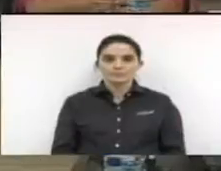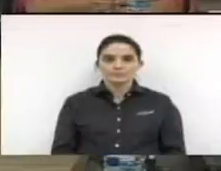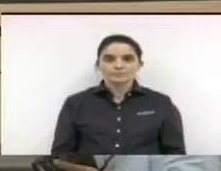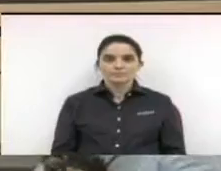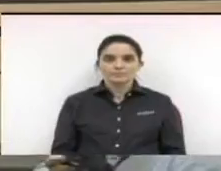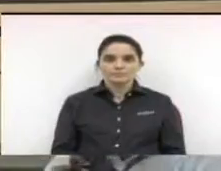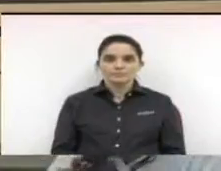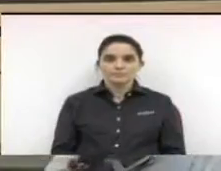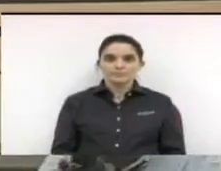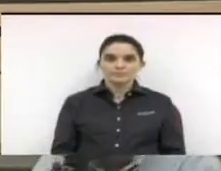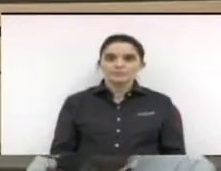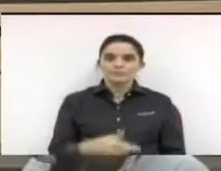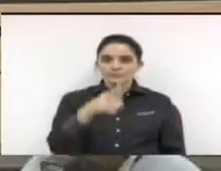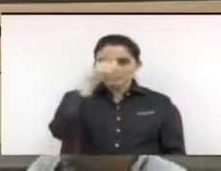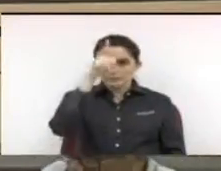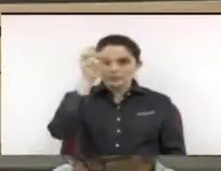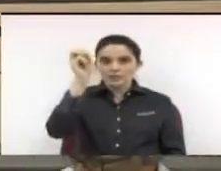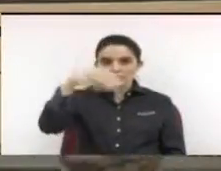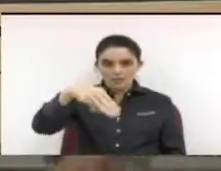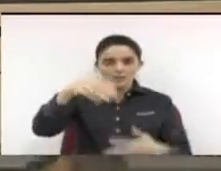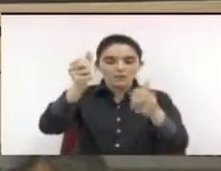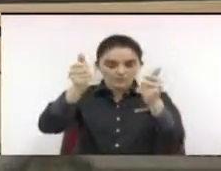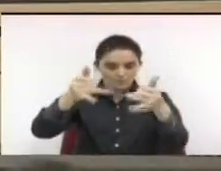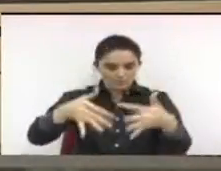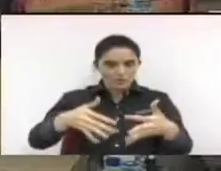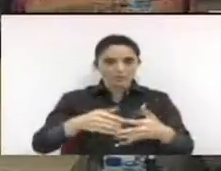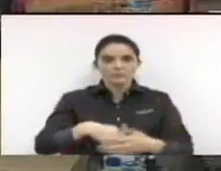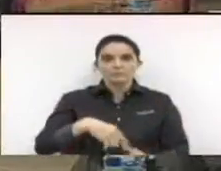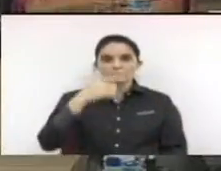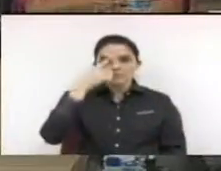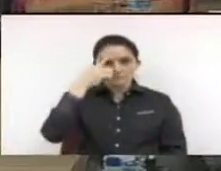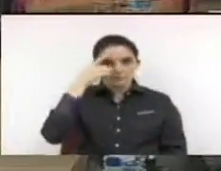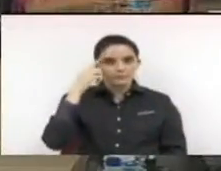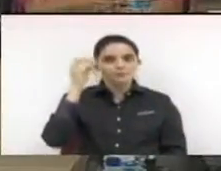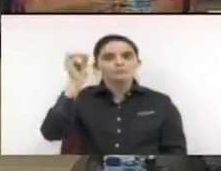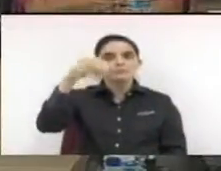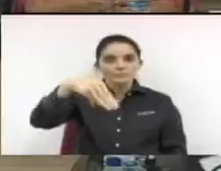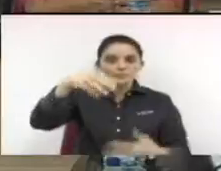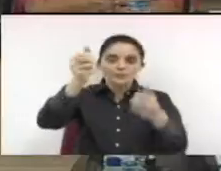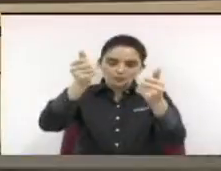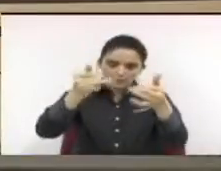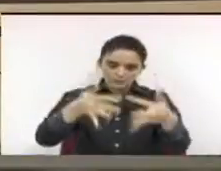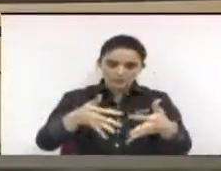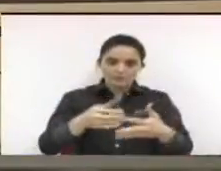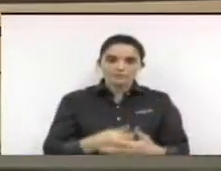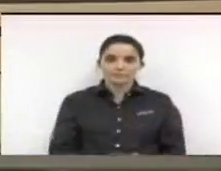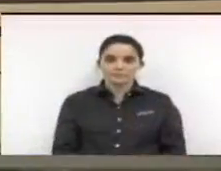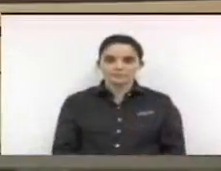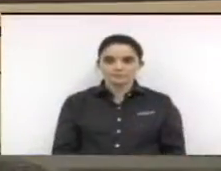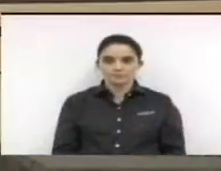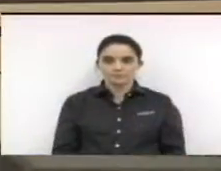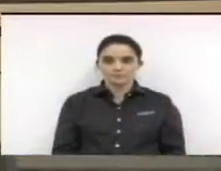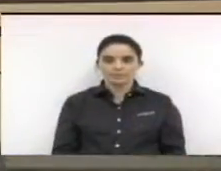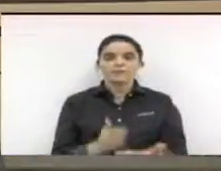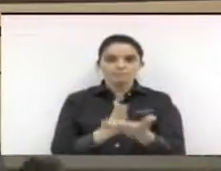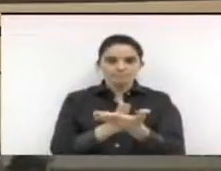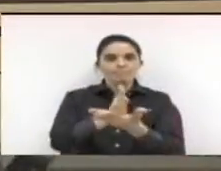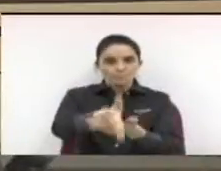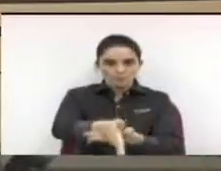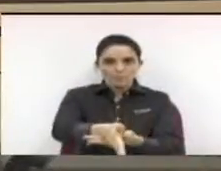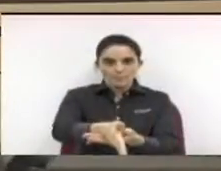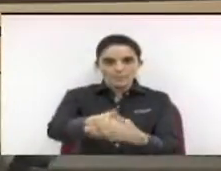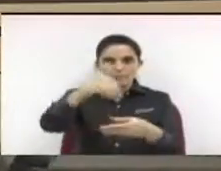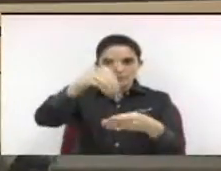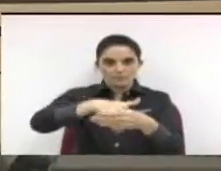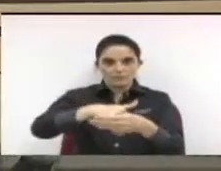Sim. Sidney Pascoto. Sim. Com justificativa. Wilson Nunes Serqueira. Sim. justificativa. A moção foi aprovada com